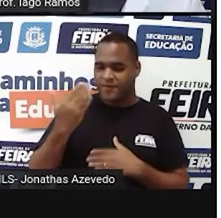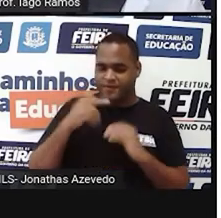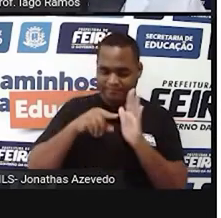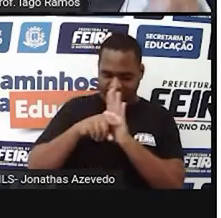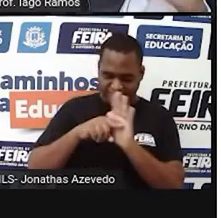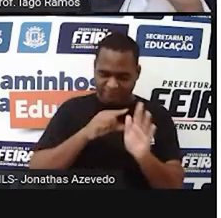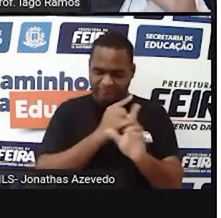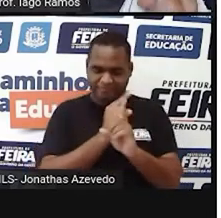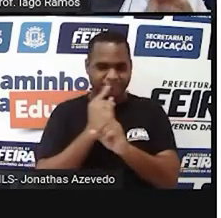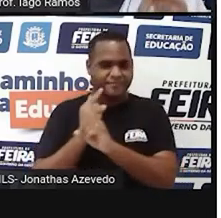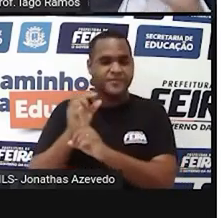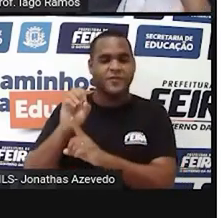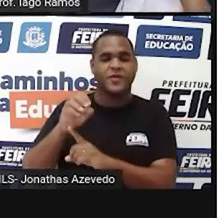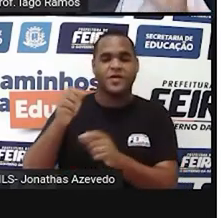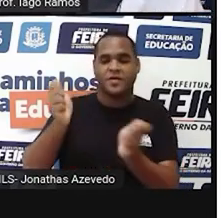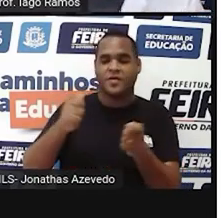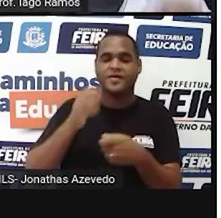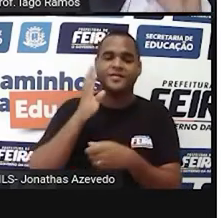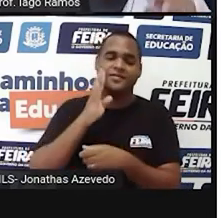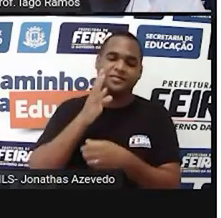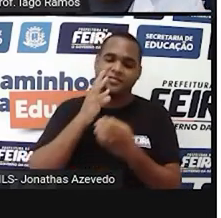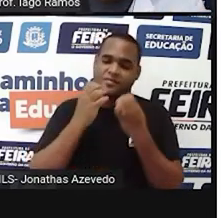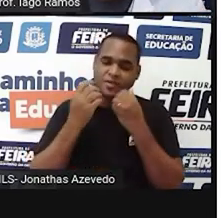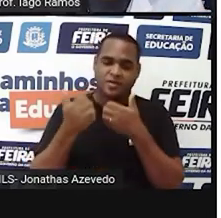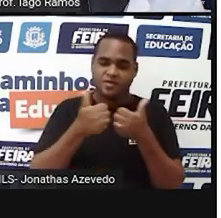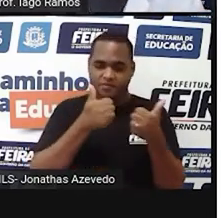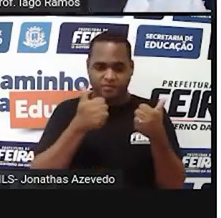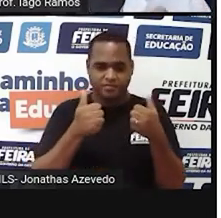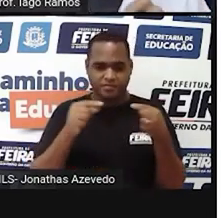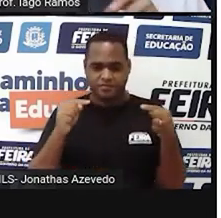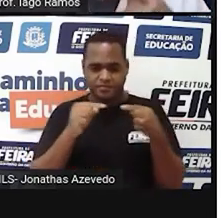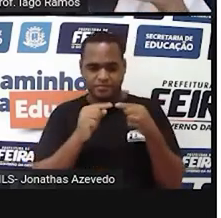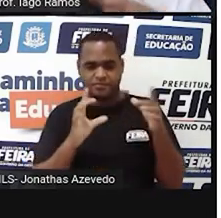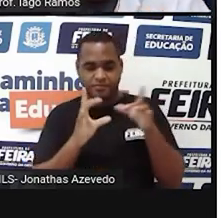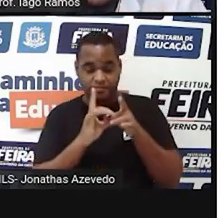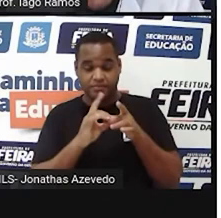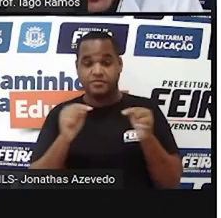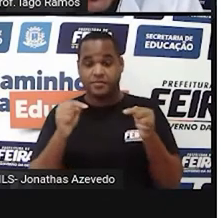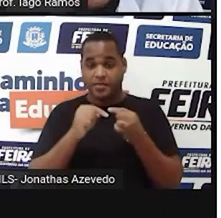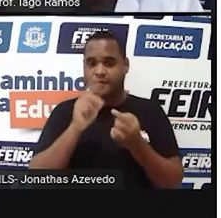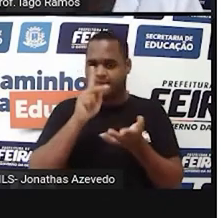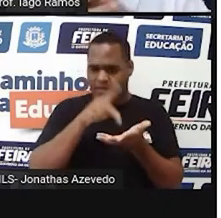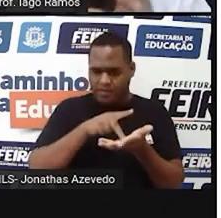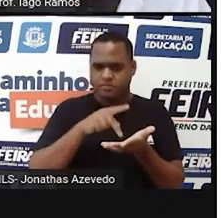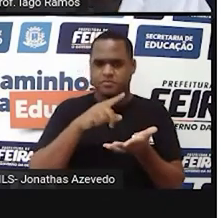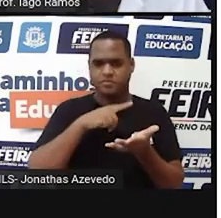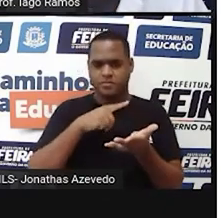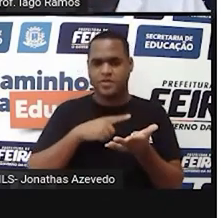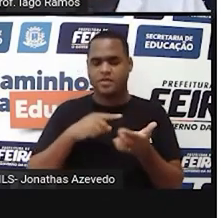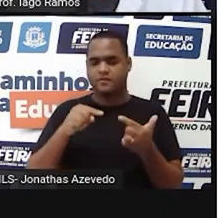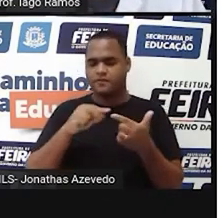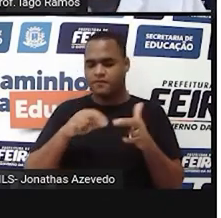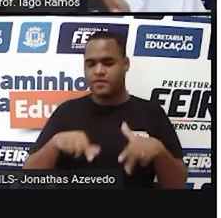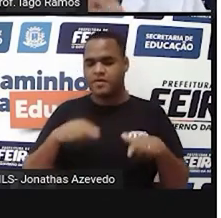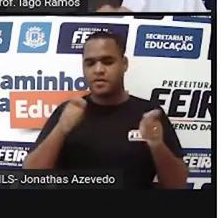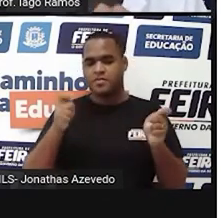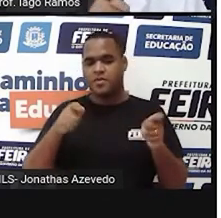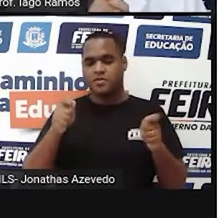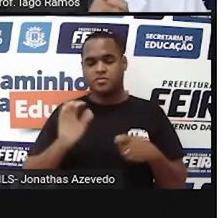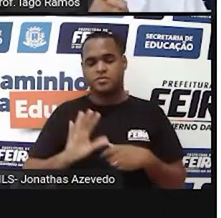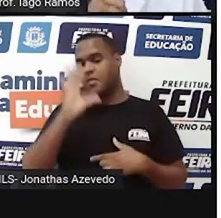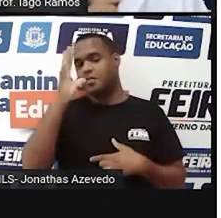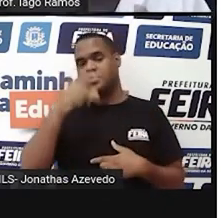comigo, ó. Olha que bacana, tem muito a ver com situações reais, situações que podem acontecer,